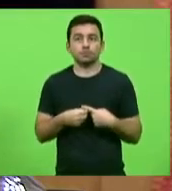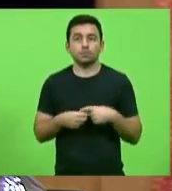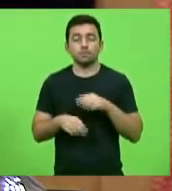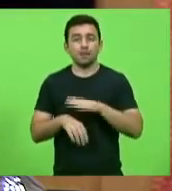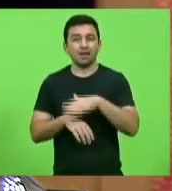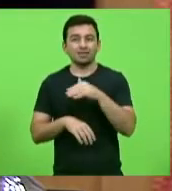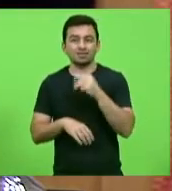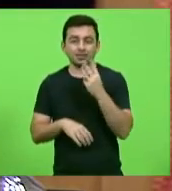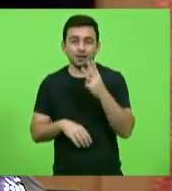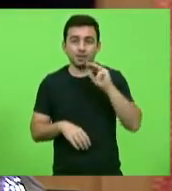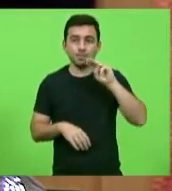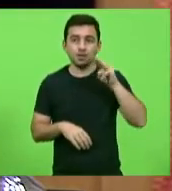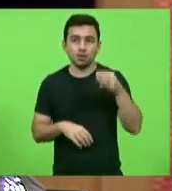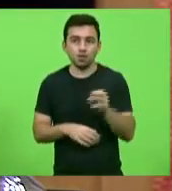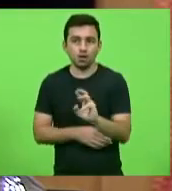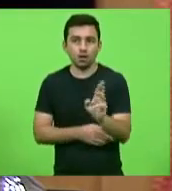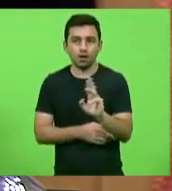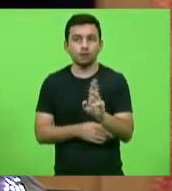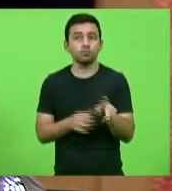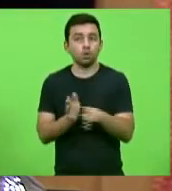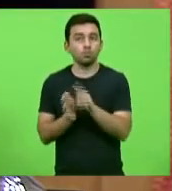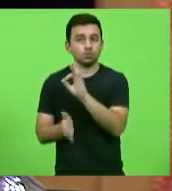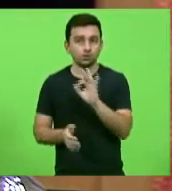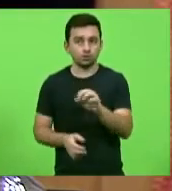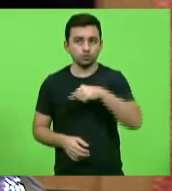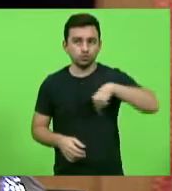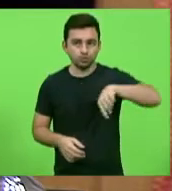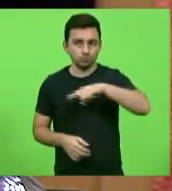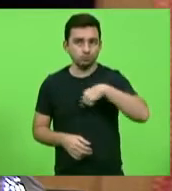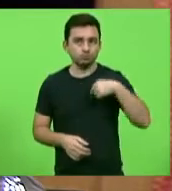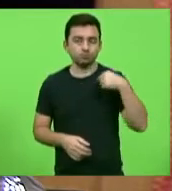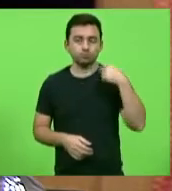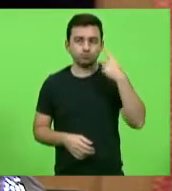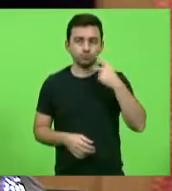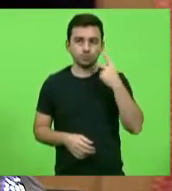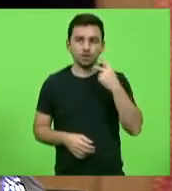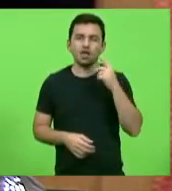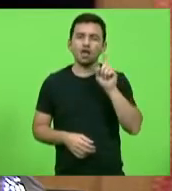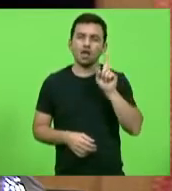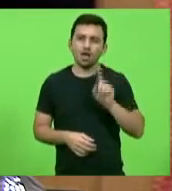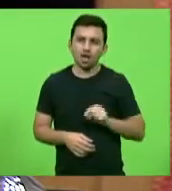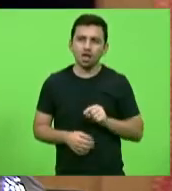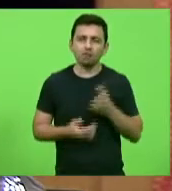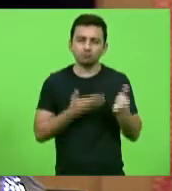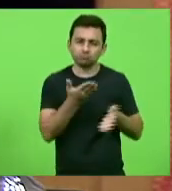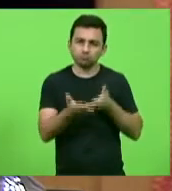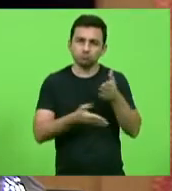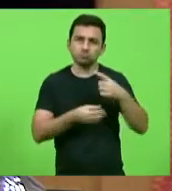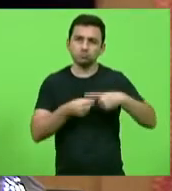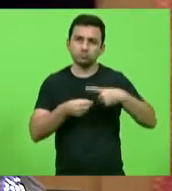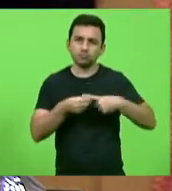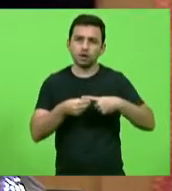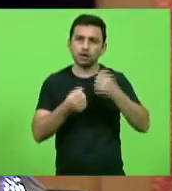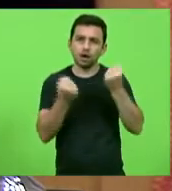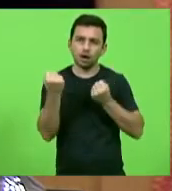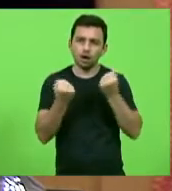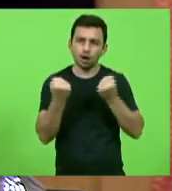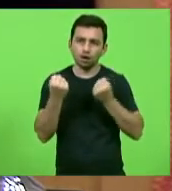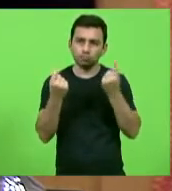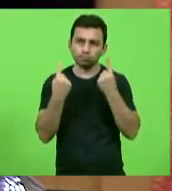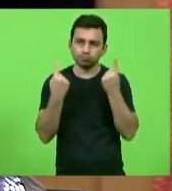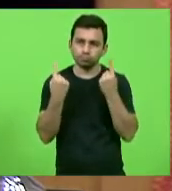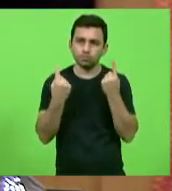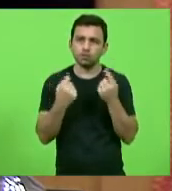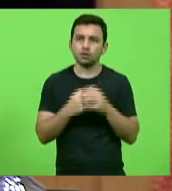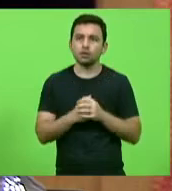R$ milhões da nossa cota, destinados para atender municípios com viatura, municípios